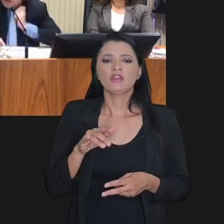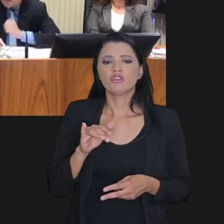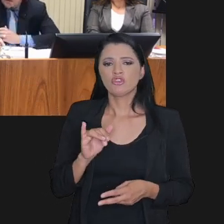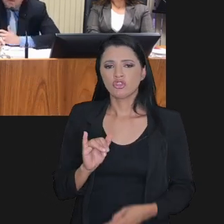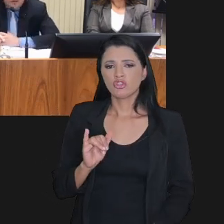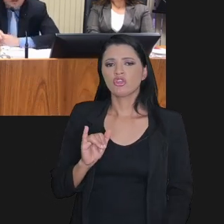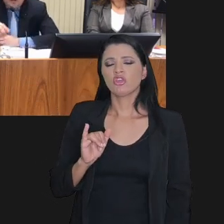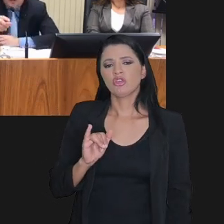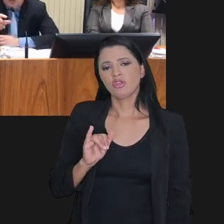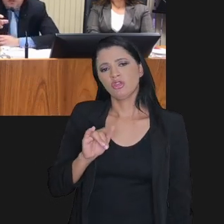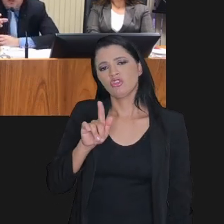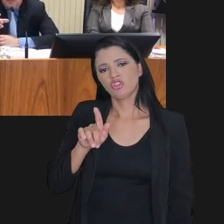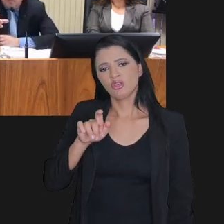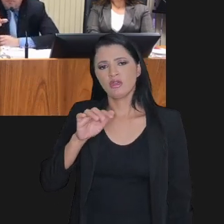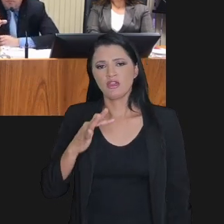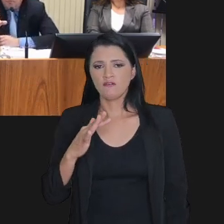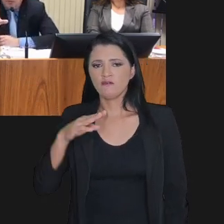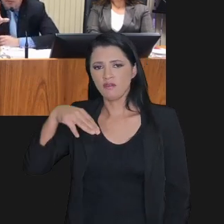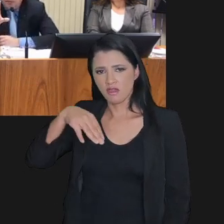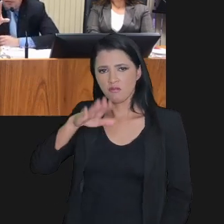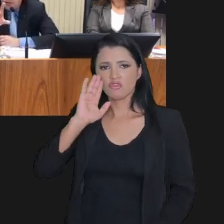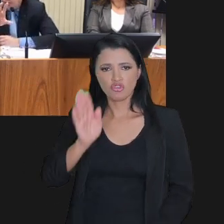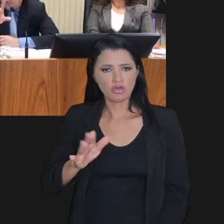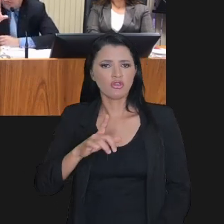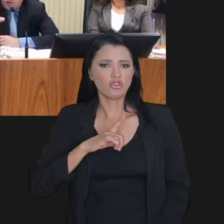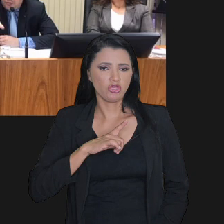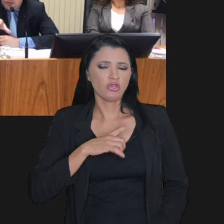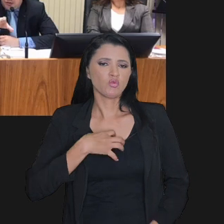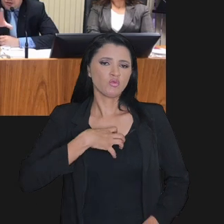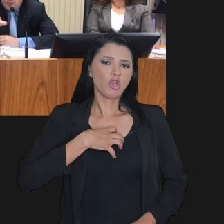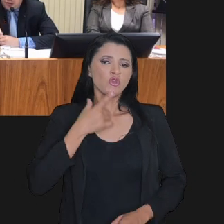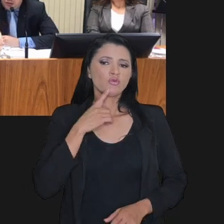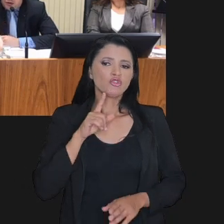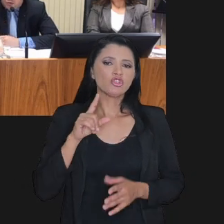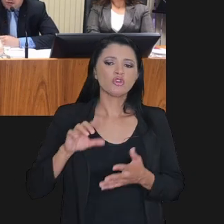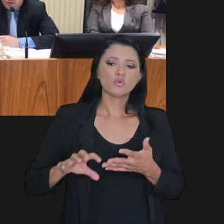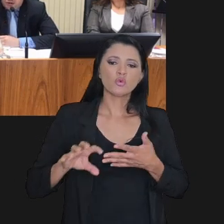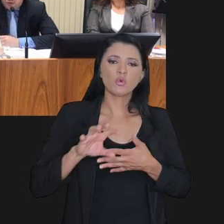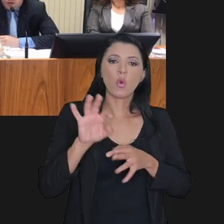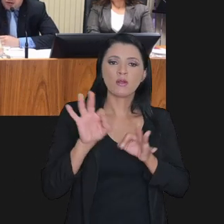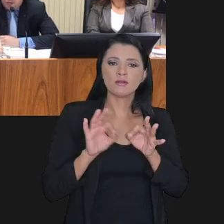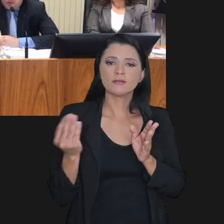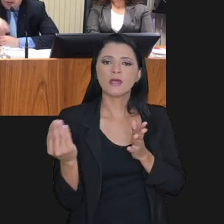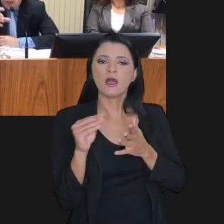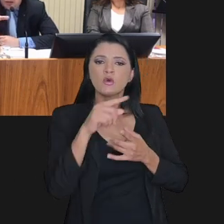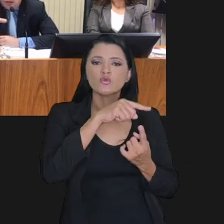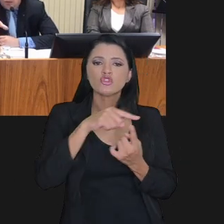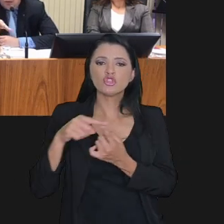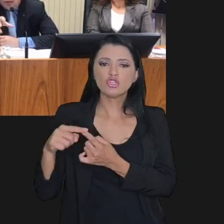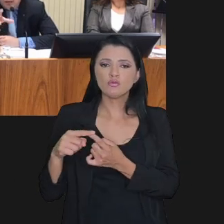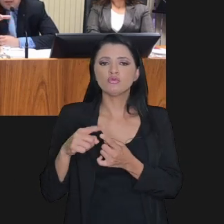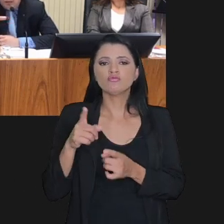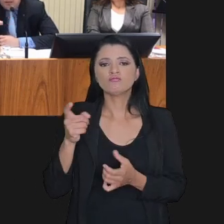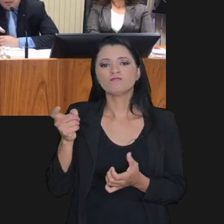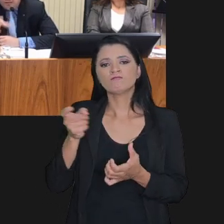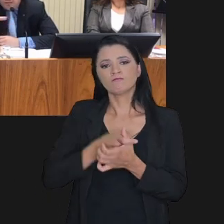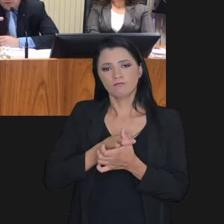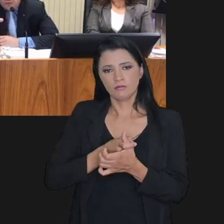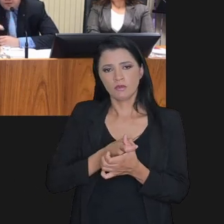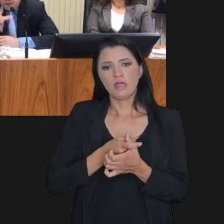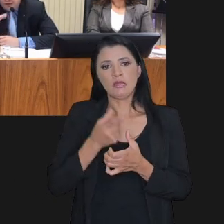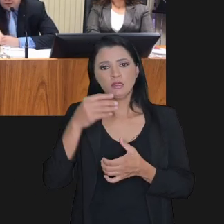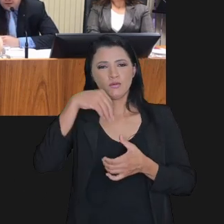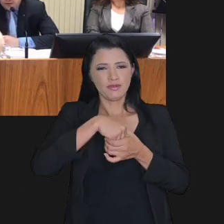A PGFN já tinha uma forma de qualificar os débitos, então, dentro dessa